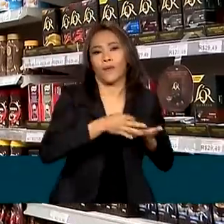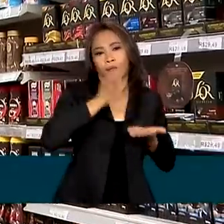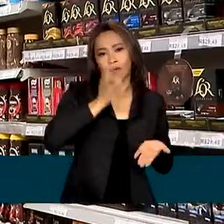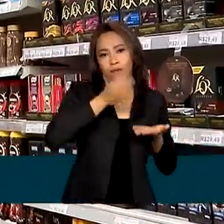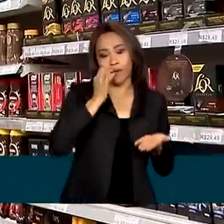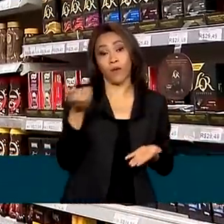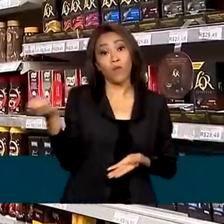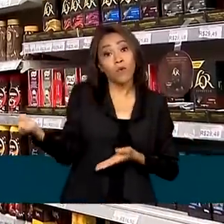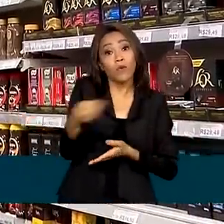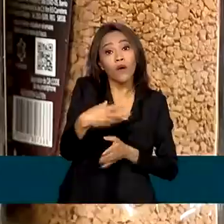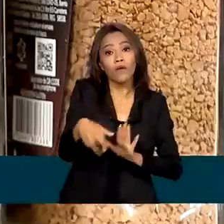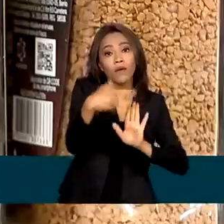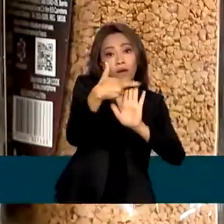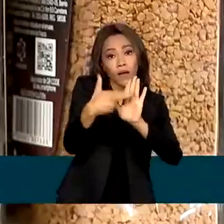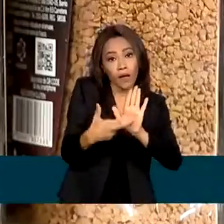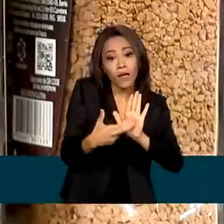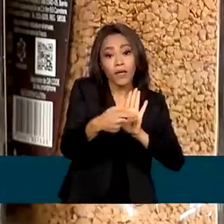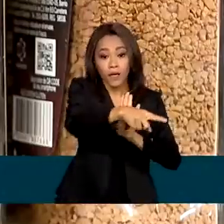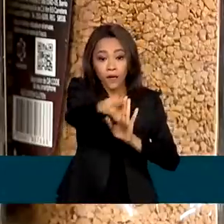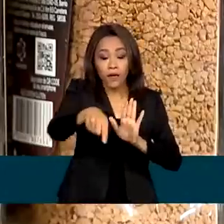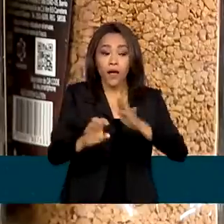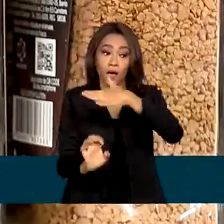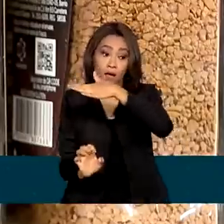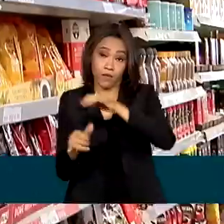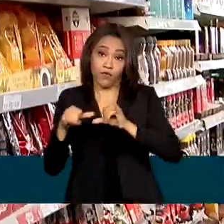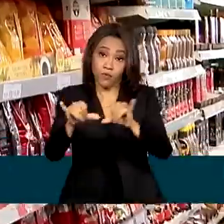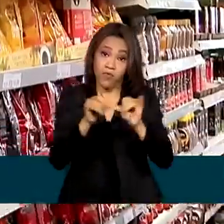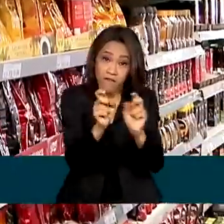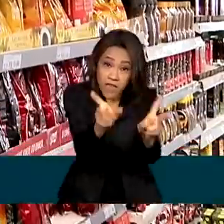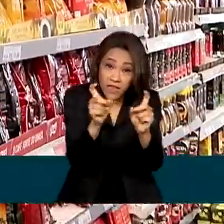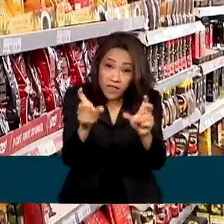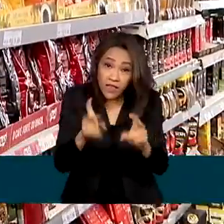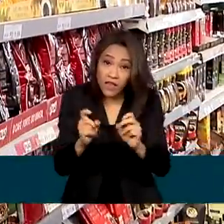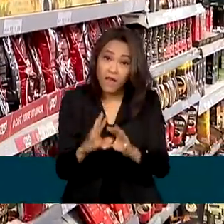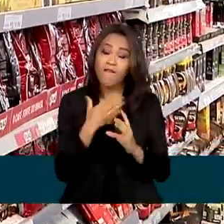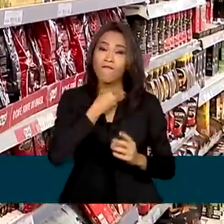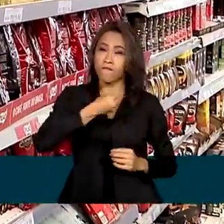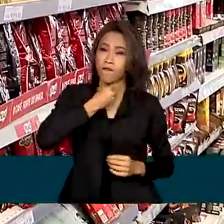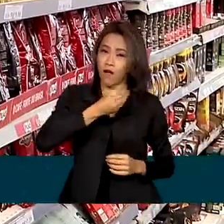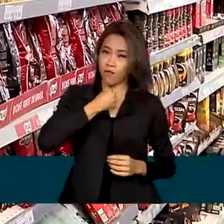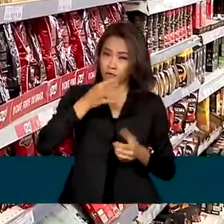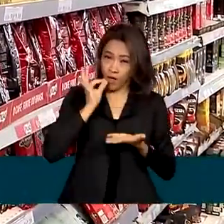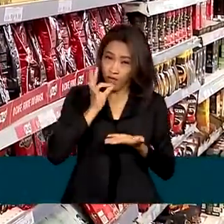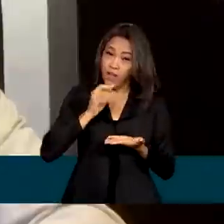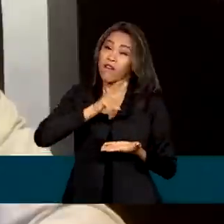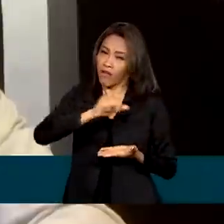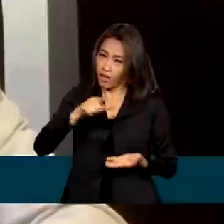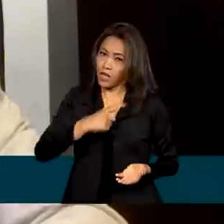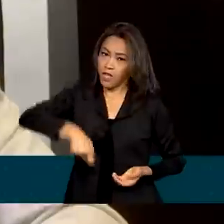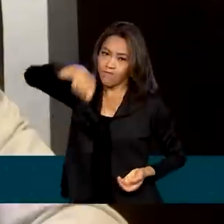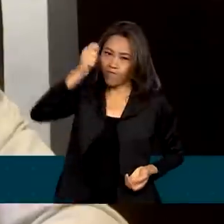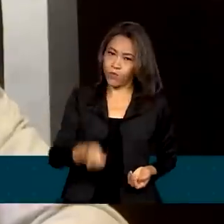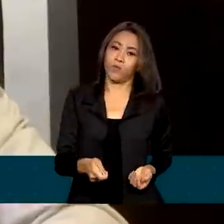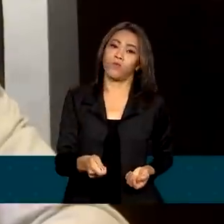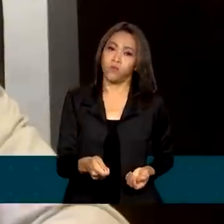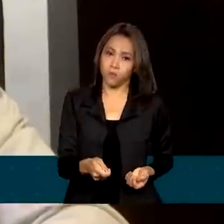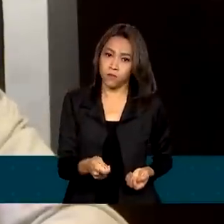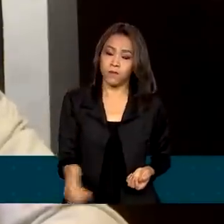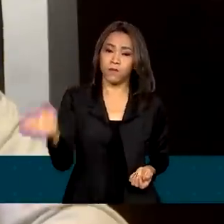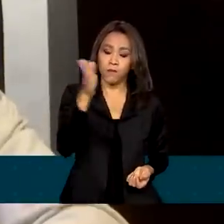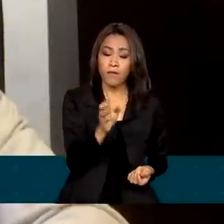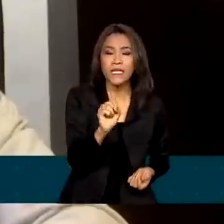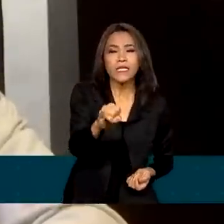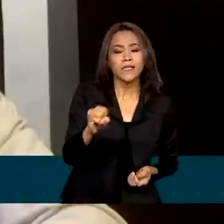regra também prevê que os mercados que venderem café adulterado serão responsabilizados. Se por um acaso os